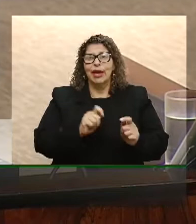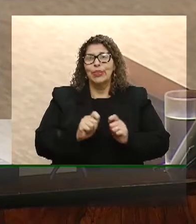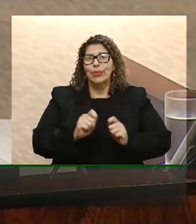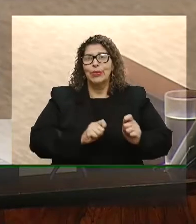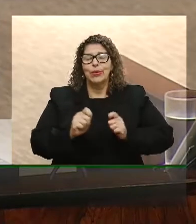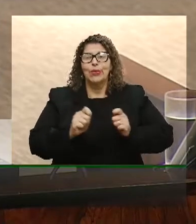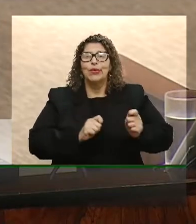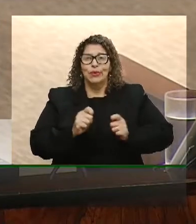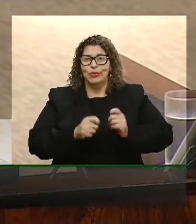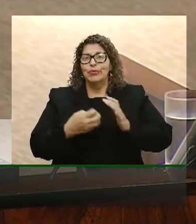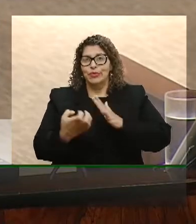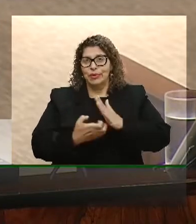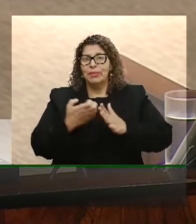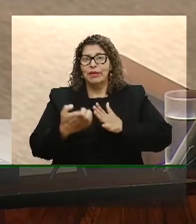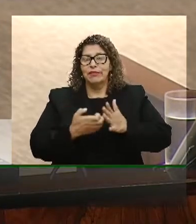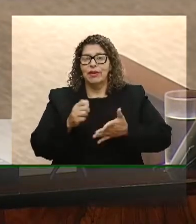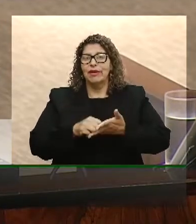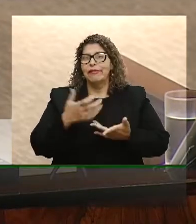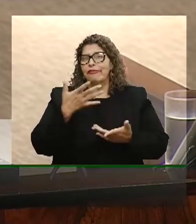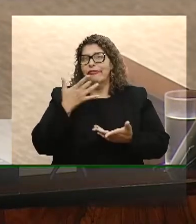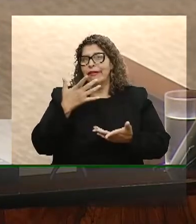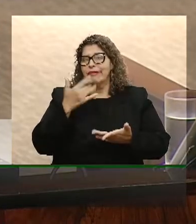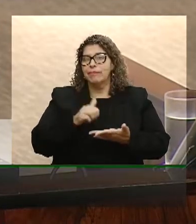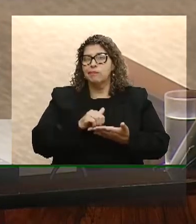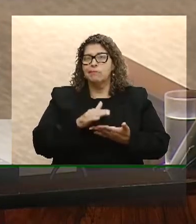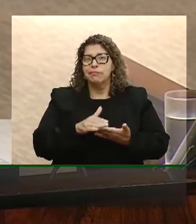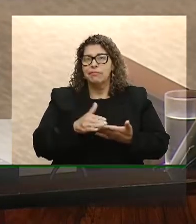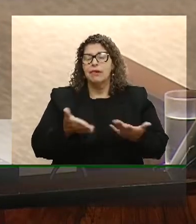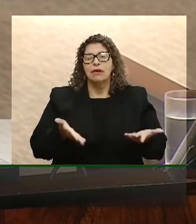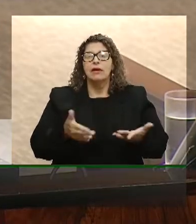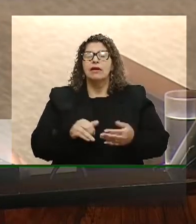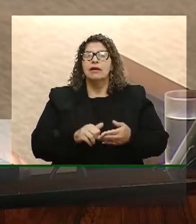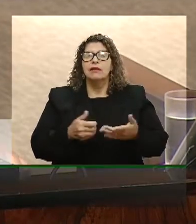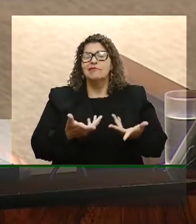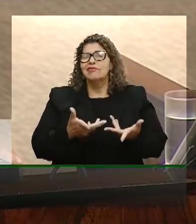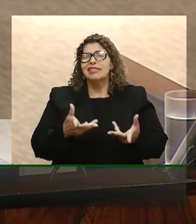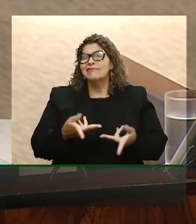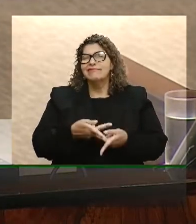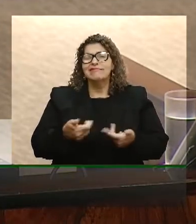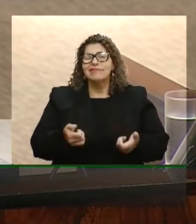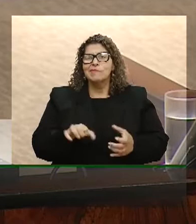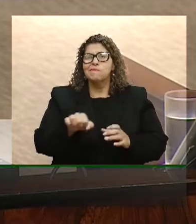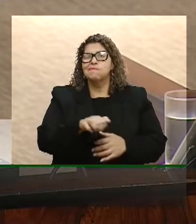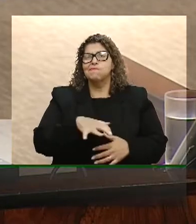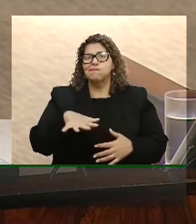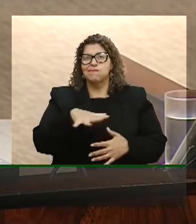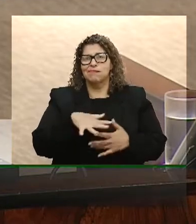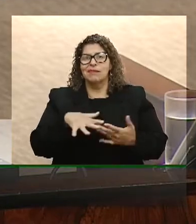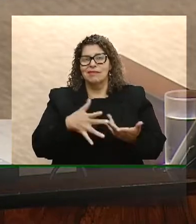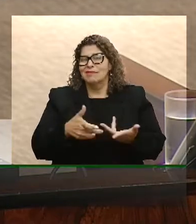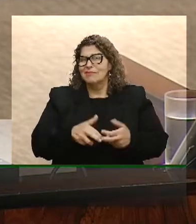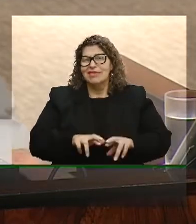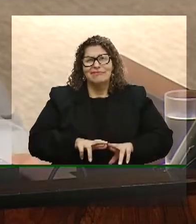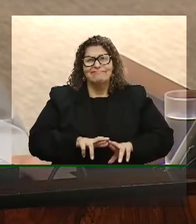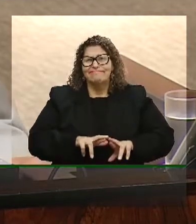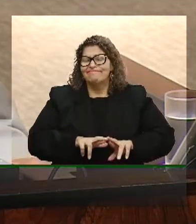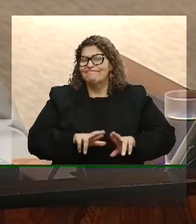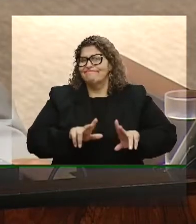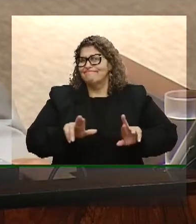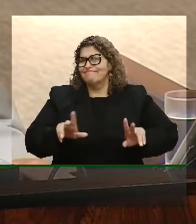inclusive a facilidade da demissão, um conjunto de questões extremamente nefasta para